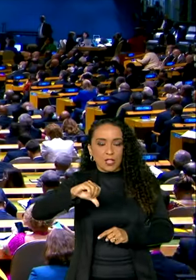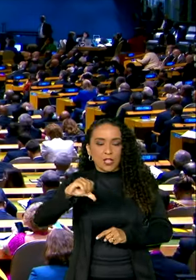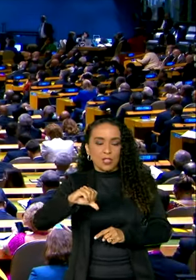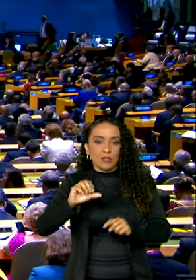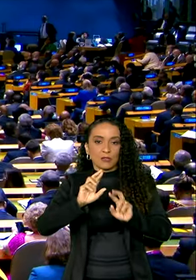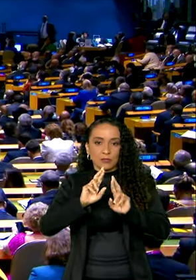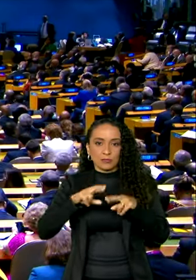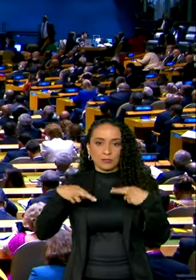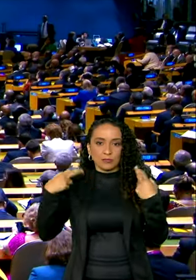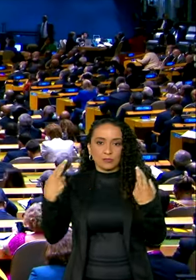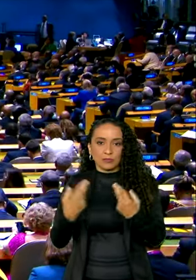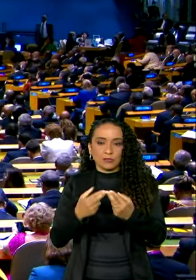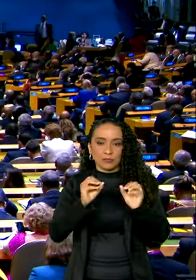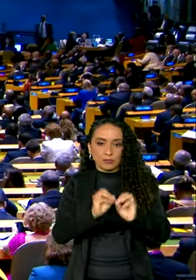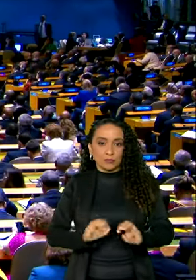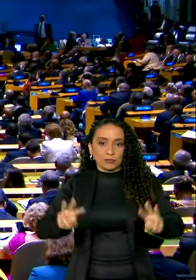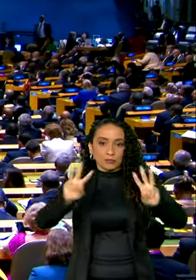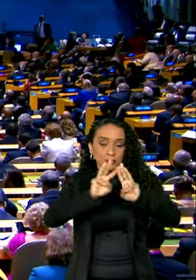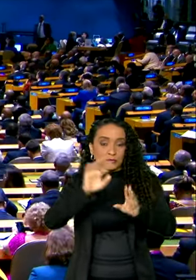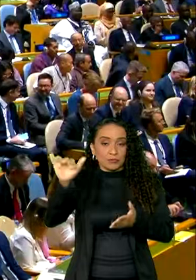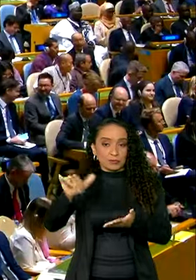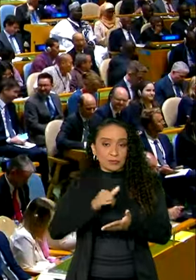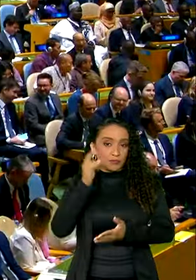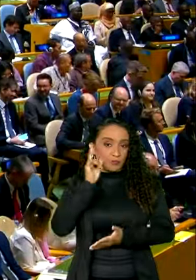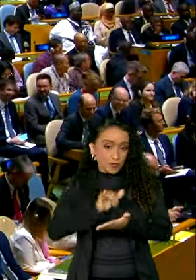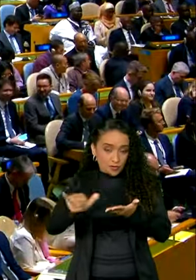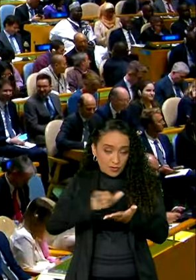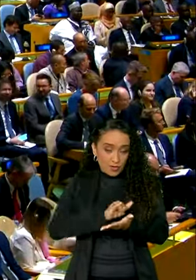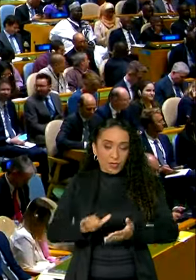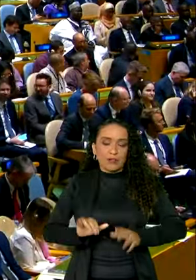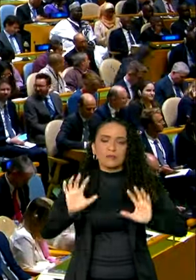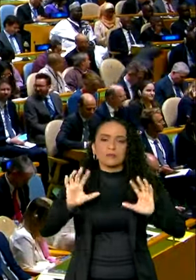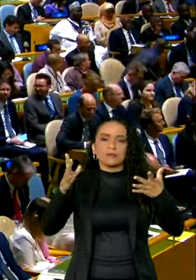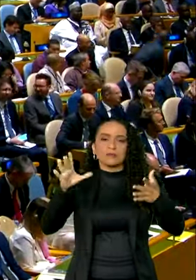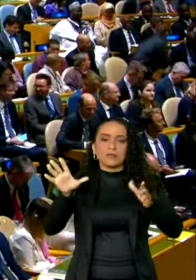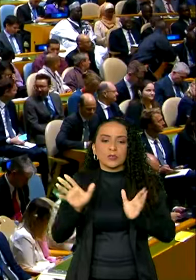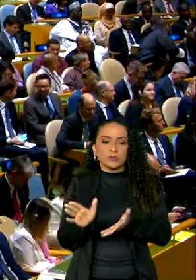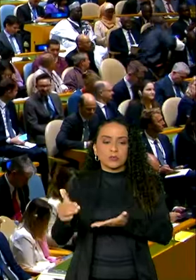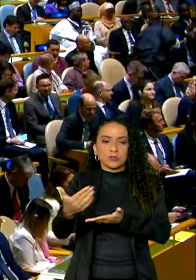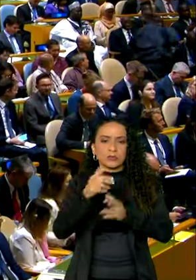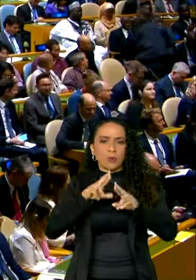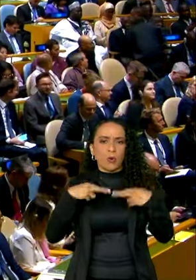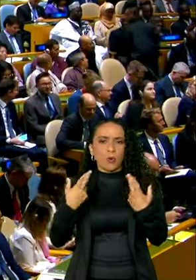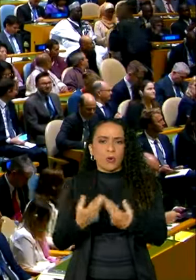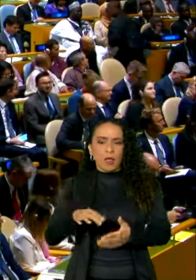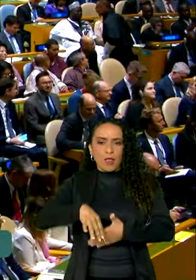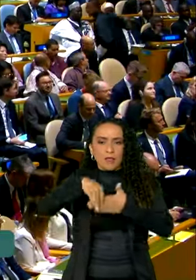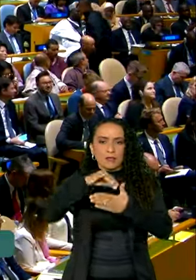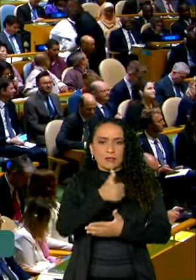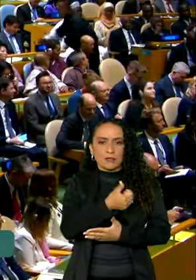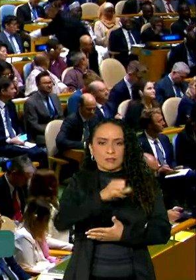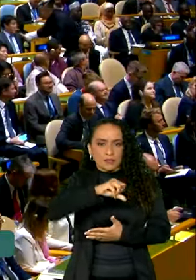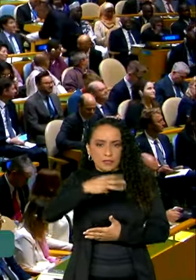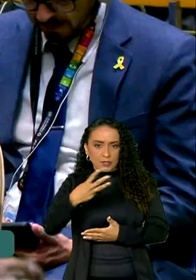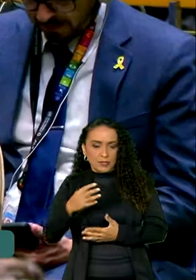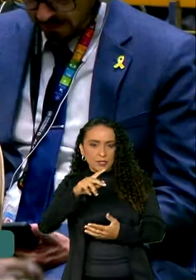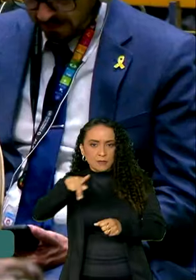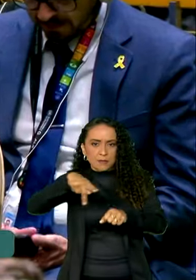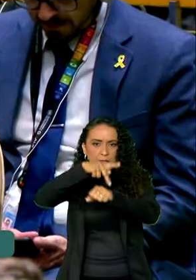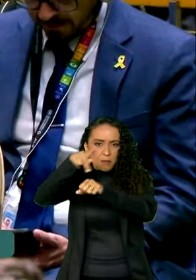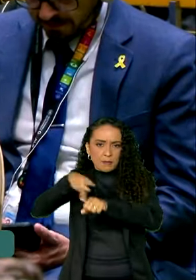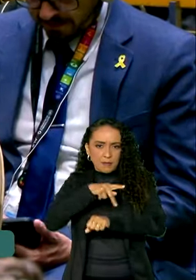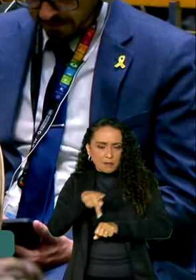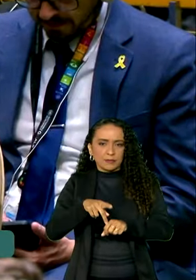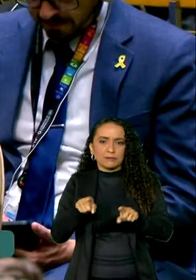Assembleia Geral das Nações Unidas em Nova Iorque. Evento que reúne líderes de 193 países e trava os